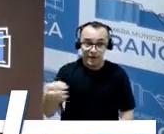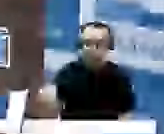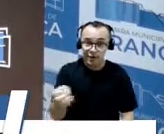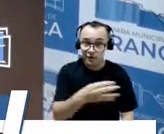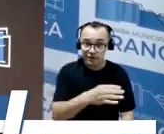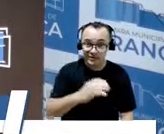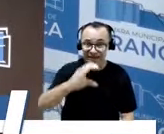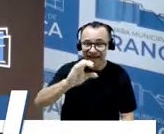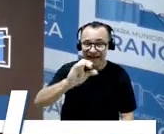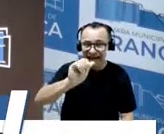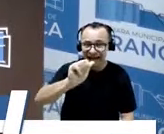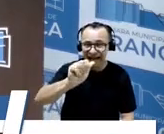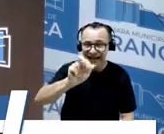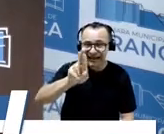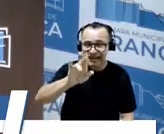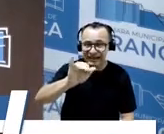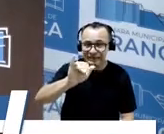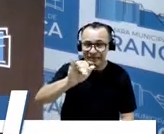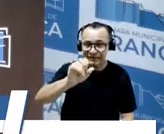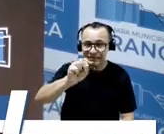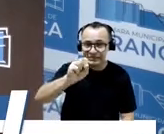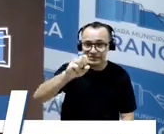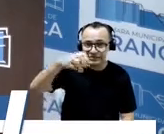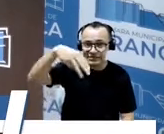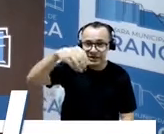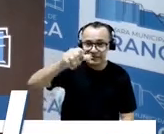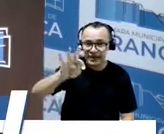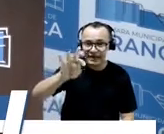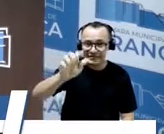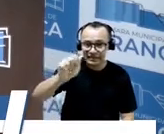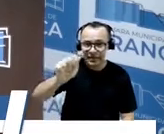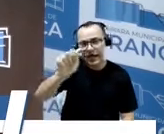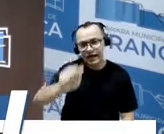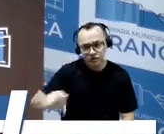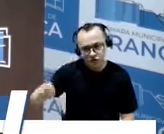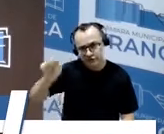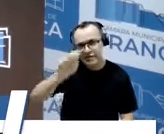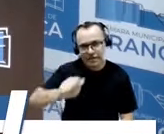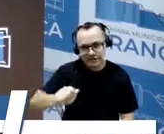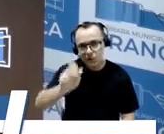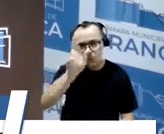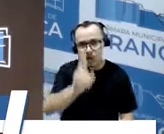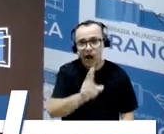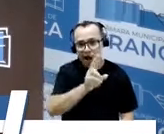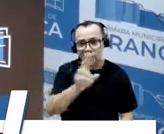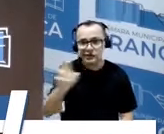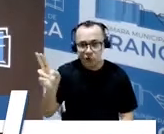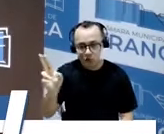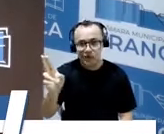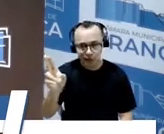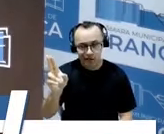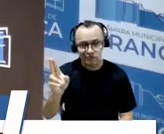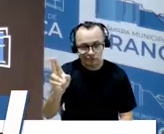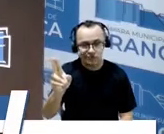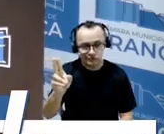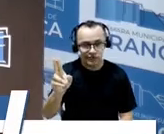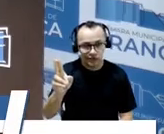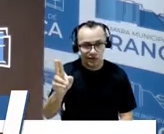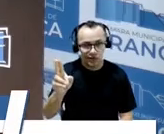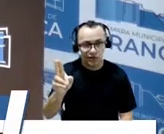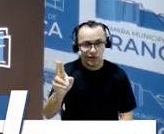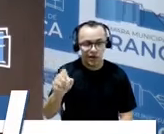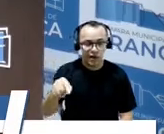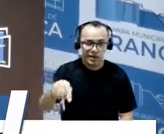que essa associação faz a renovação carismática católica no âmbito aí